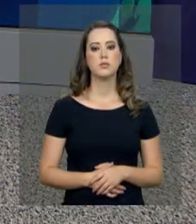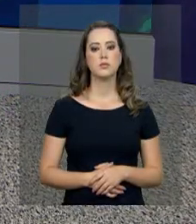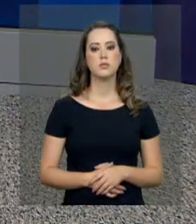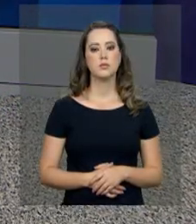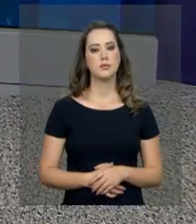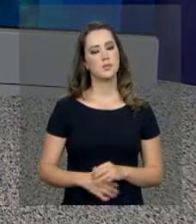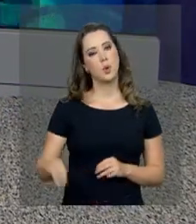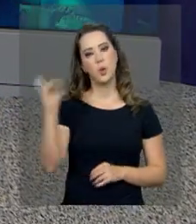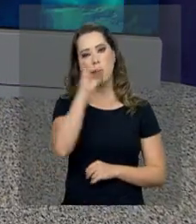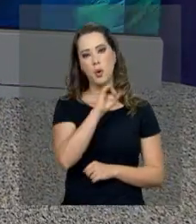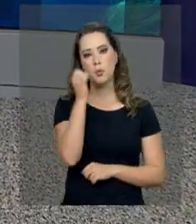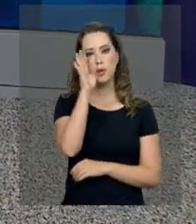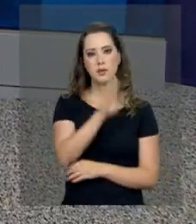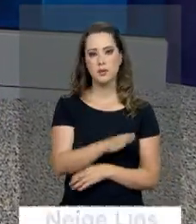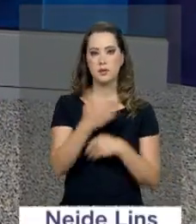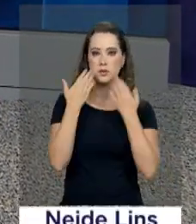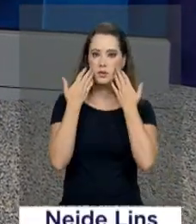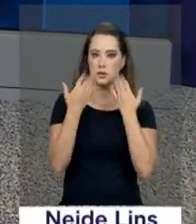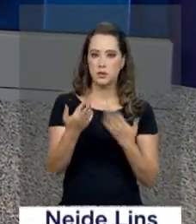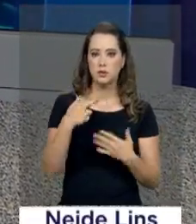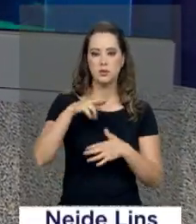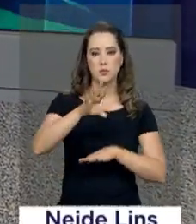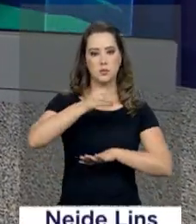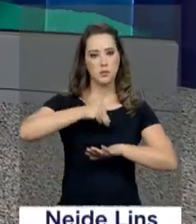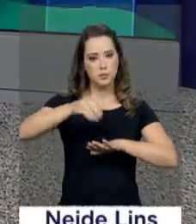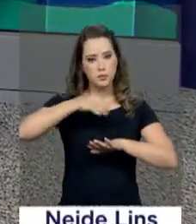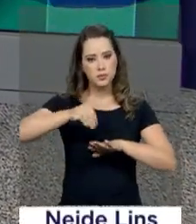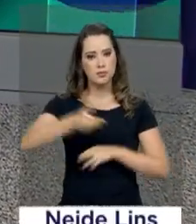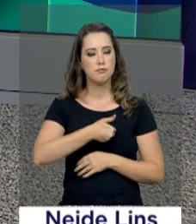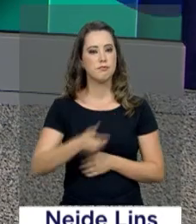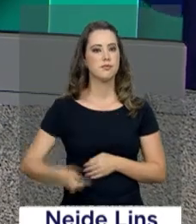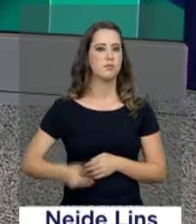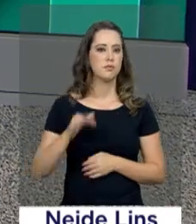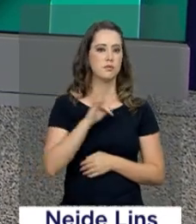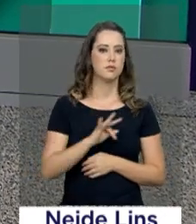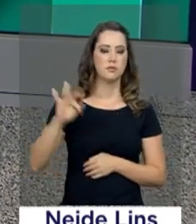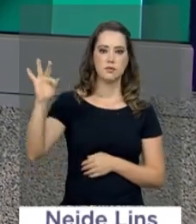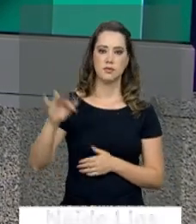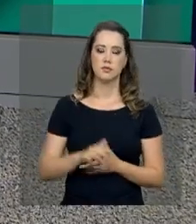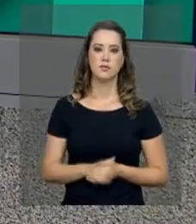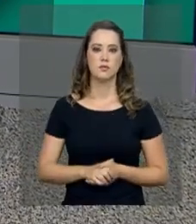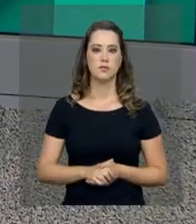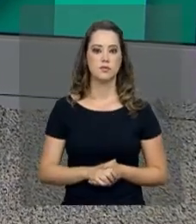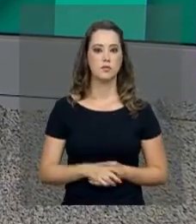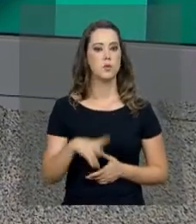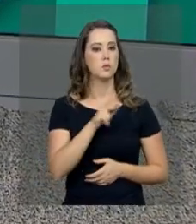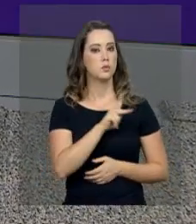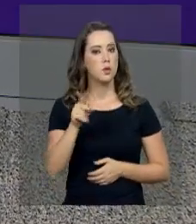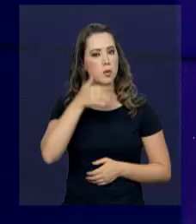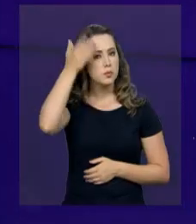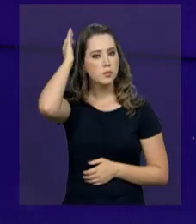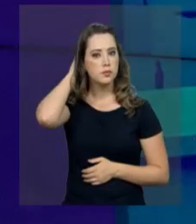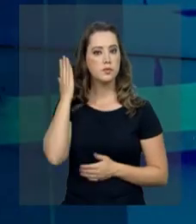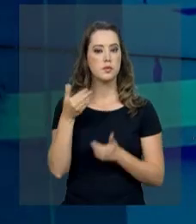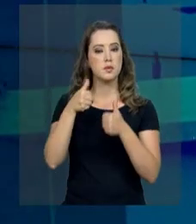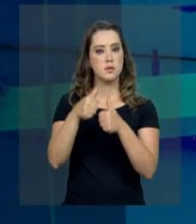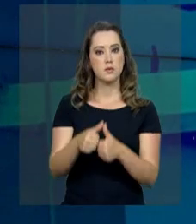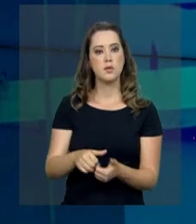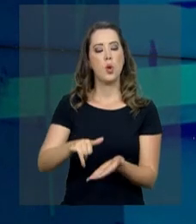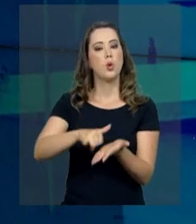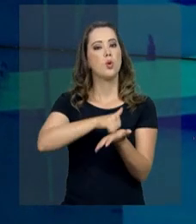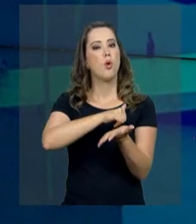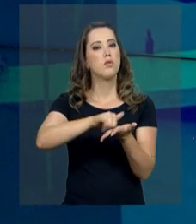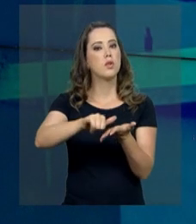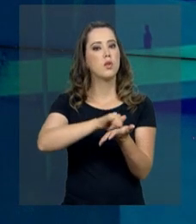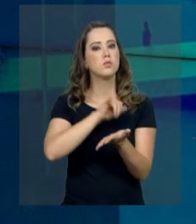Olá, boa tarde no ar o repórter NBR com as notícias do governo federal. O presidente Michel Temer está